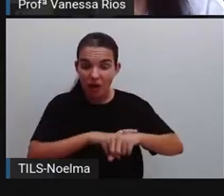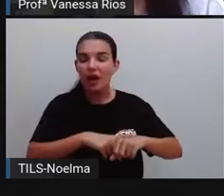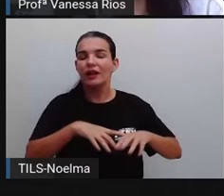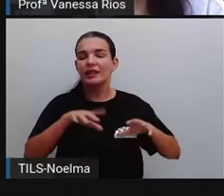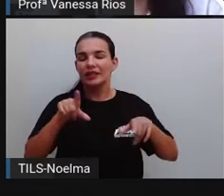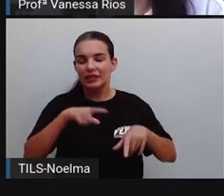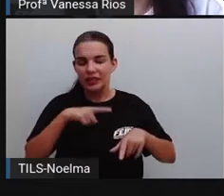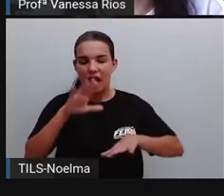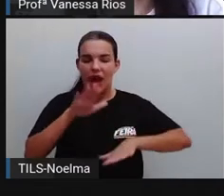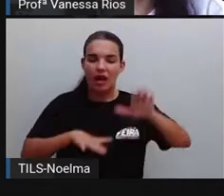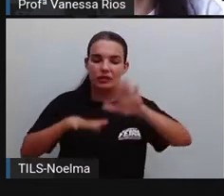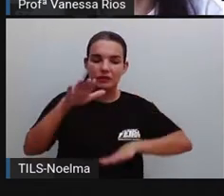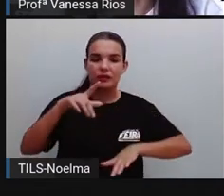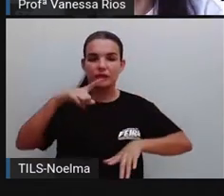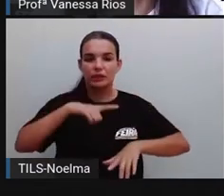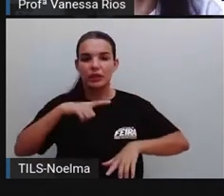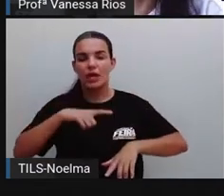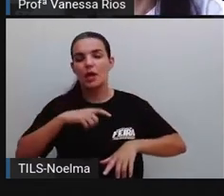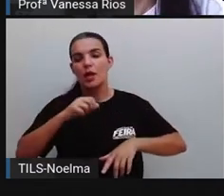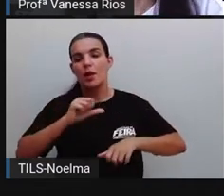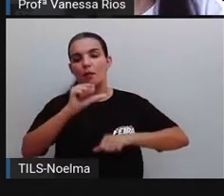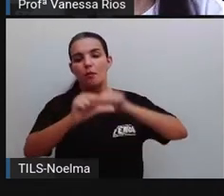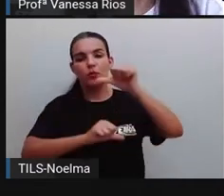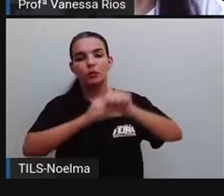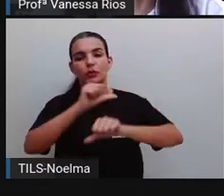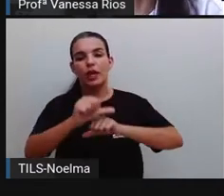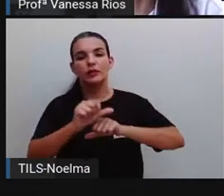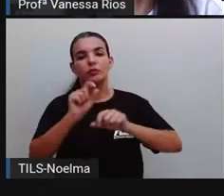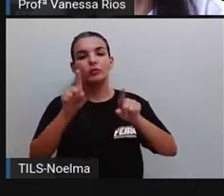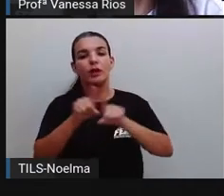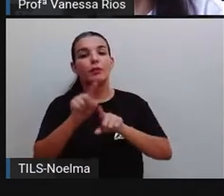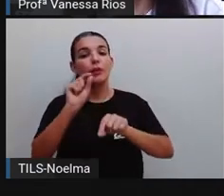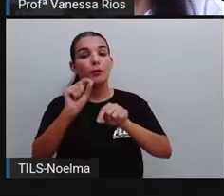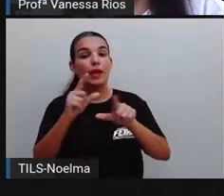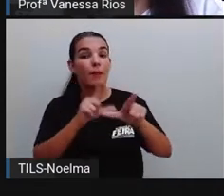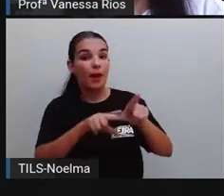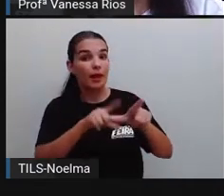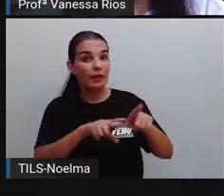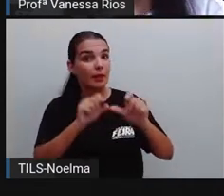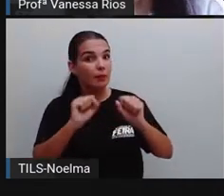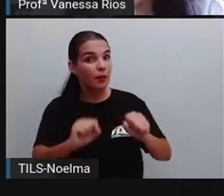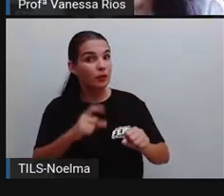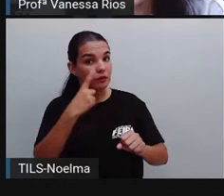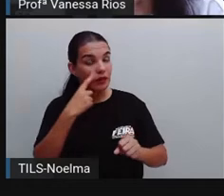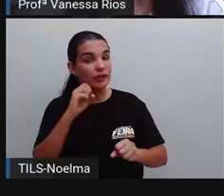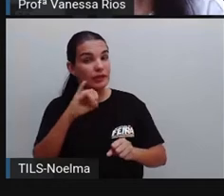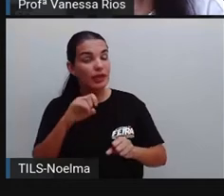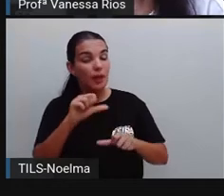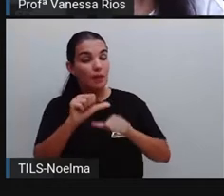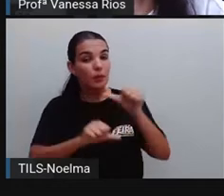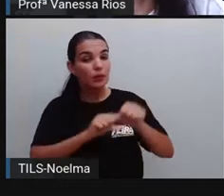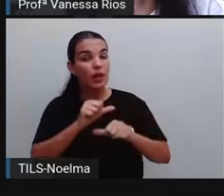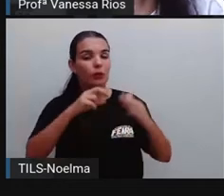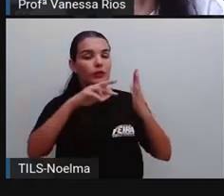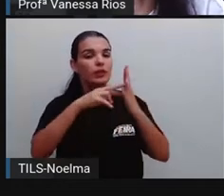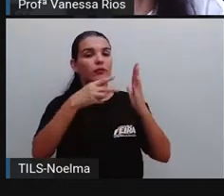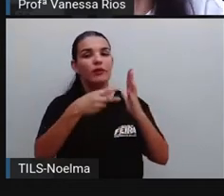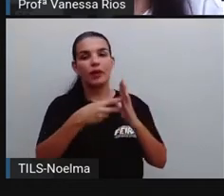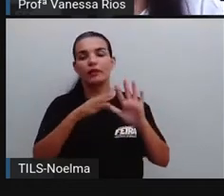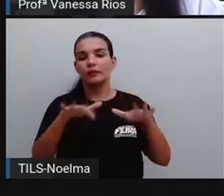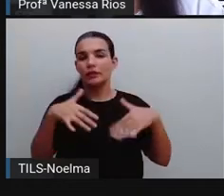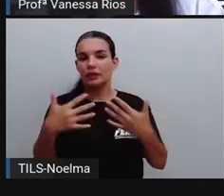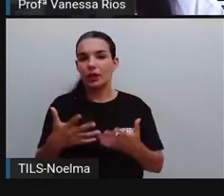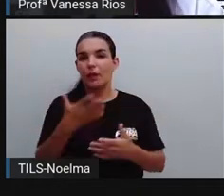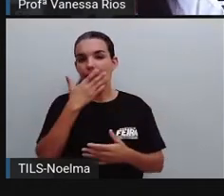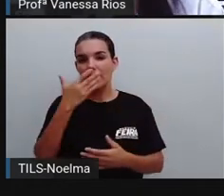a mudança de uma letra muda até o significado. Então, é muito importante nós termos aí no nosso